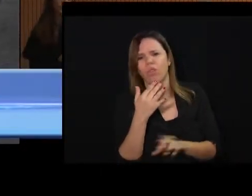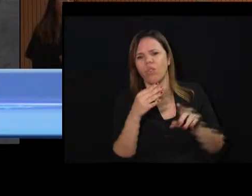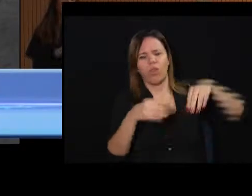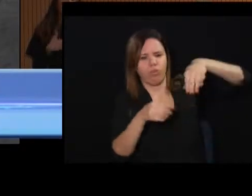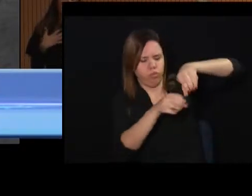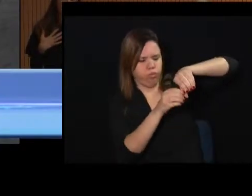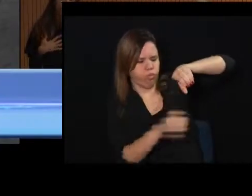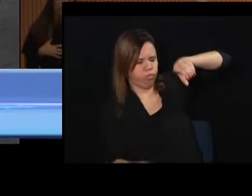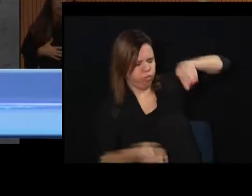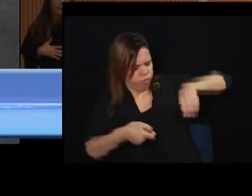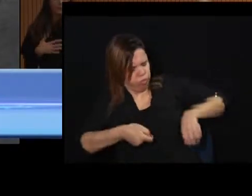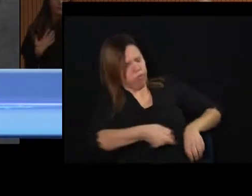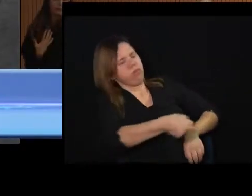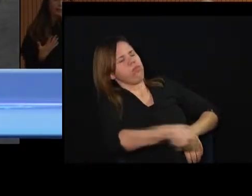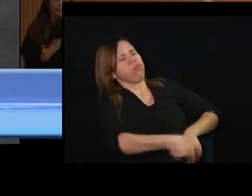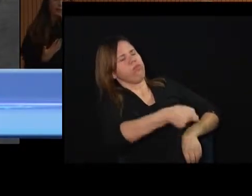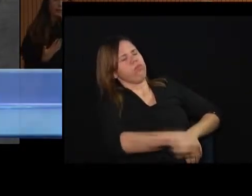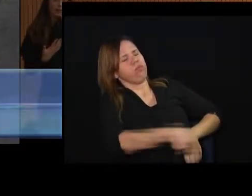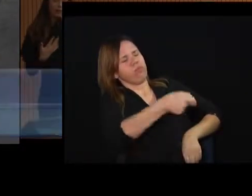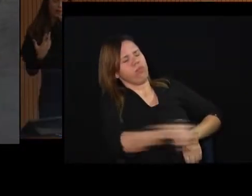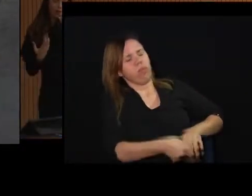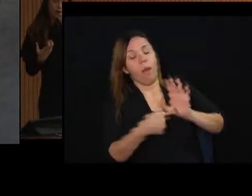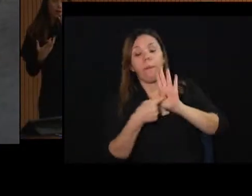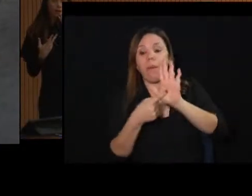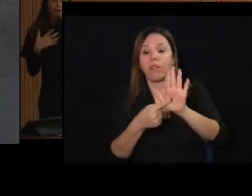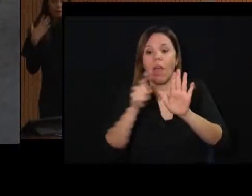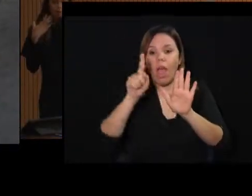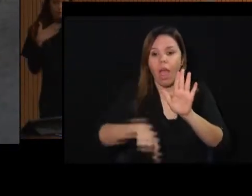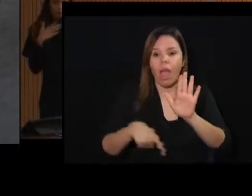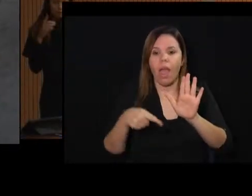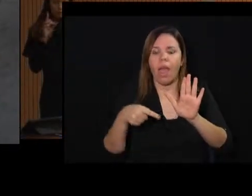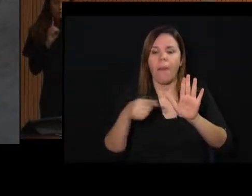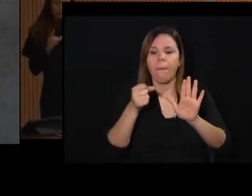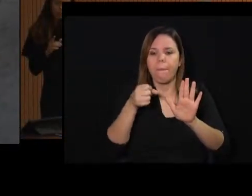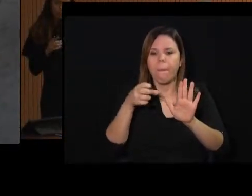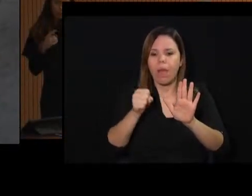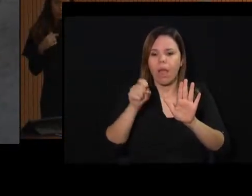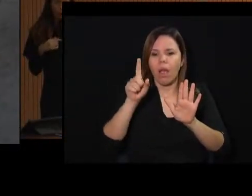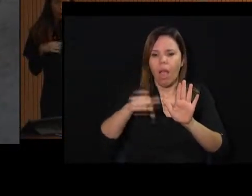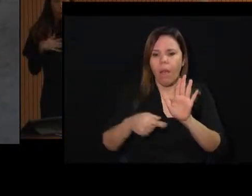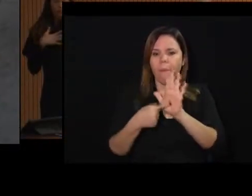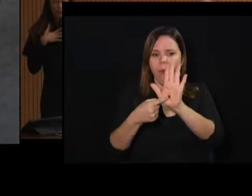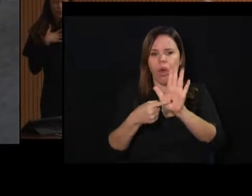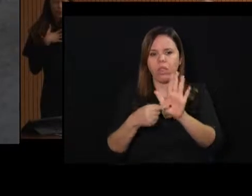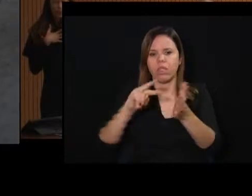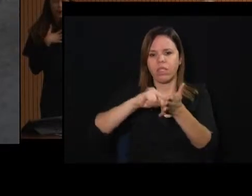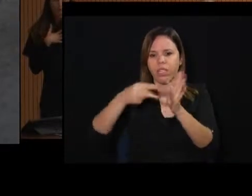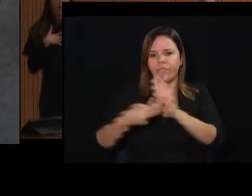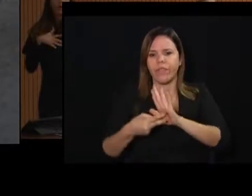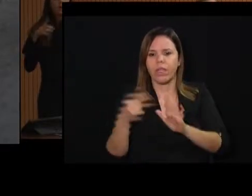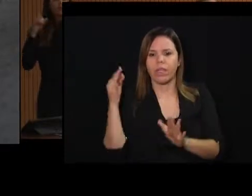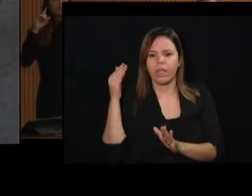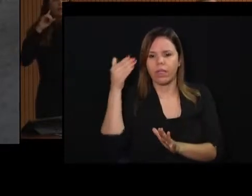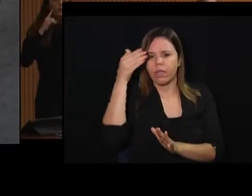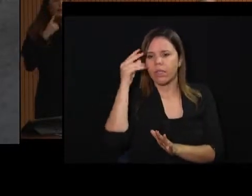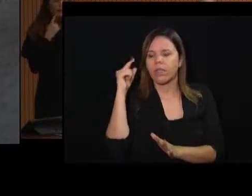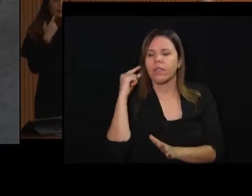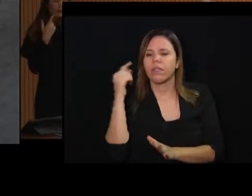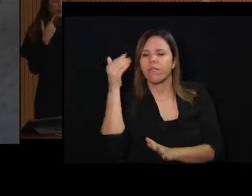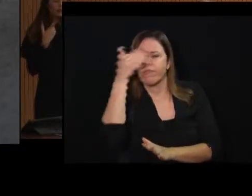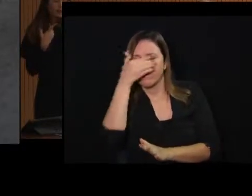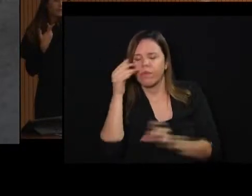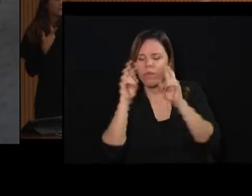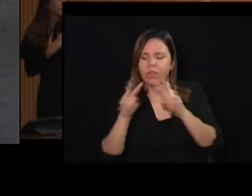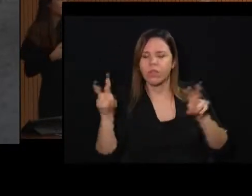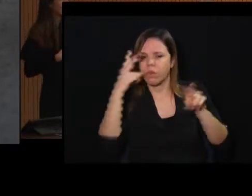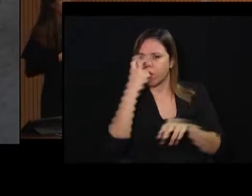bengala, ela tem a cor branca, para sinalizar que é cego, né, da deficiência visual e da